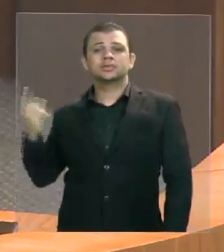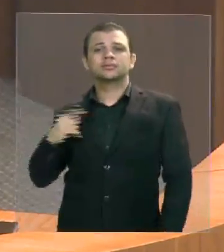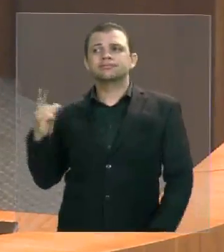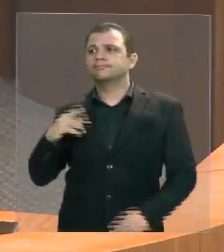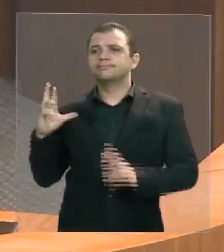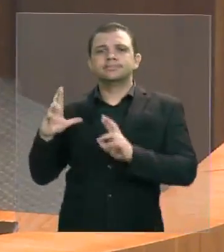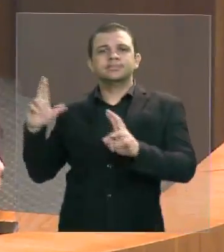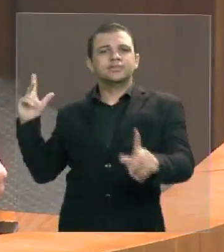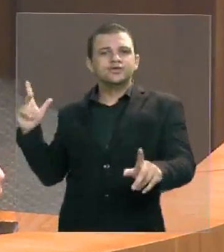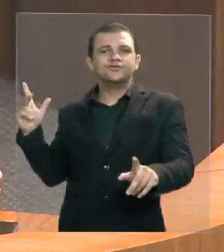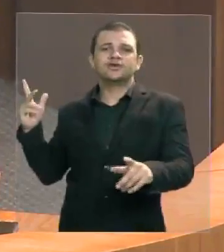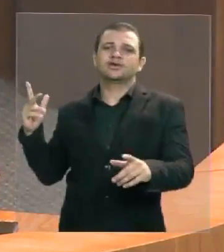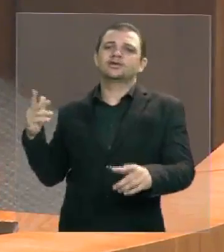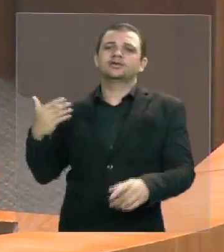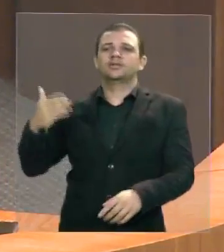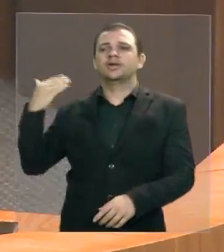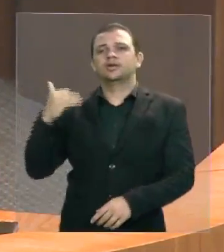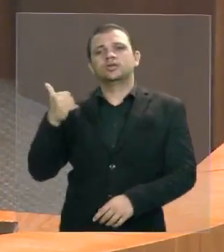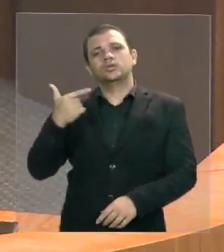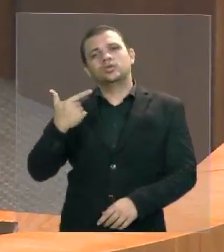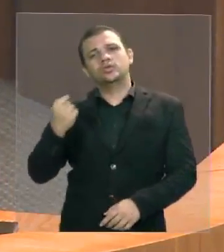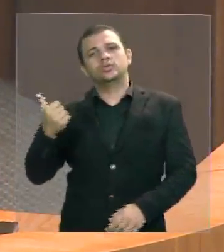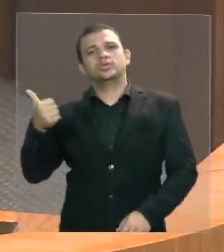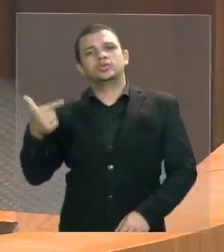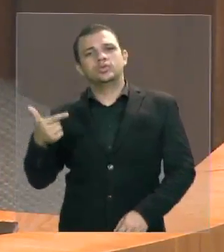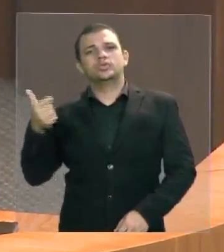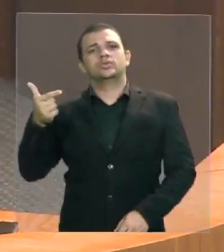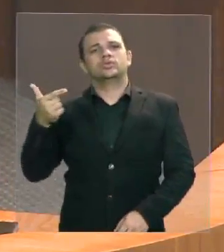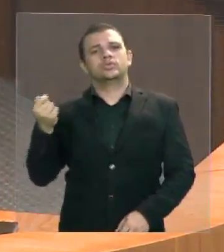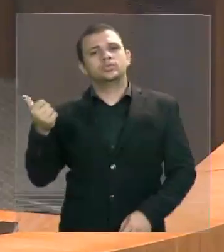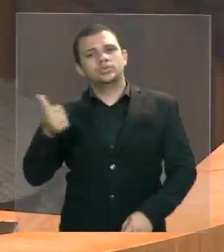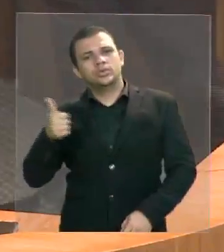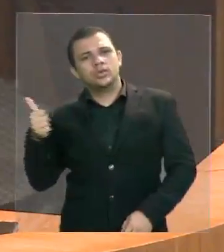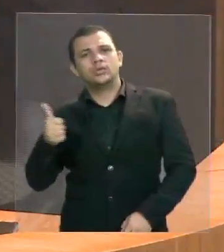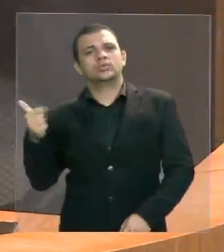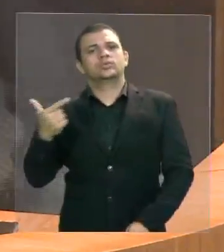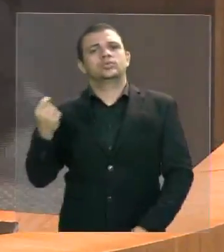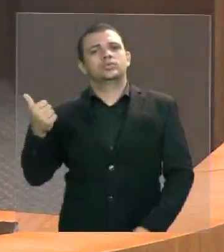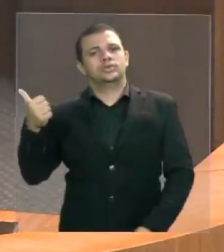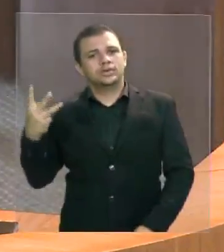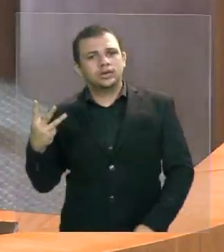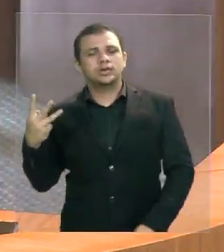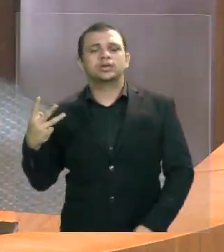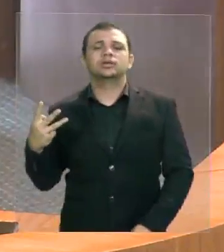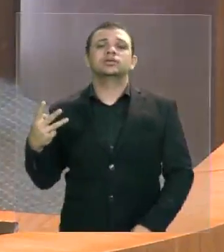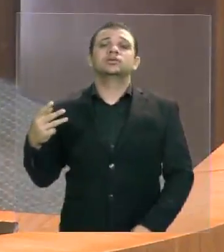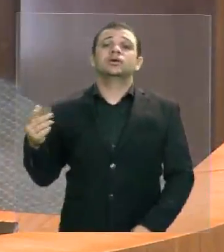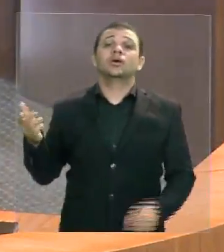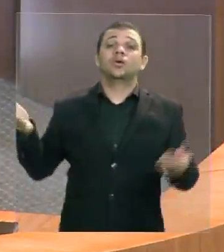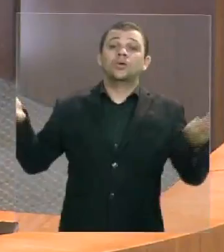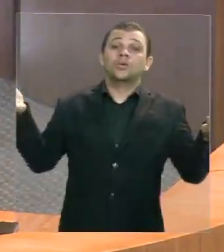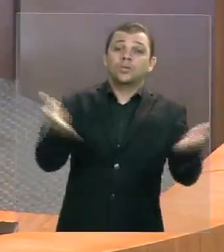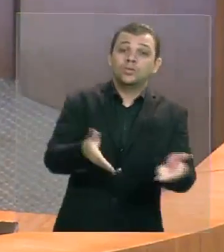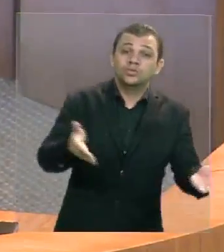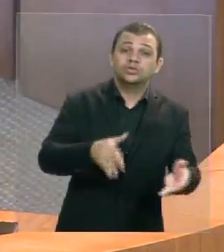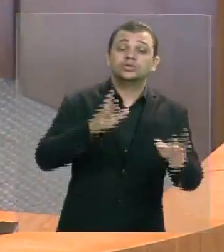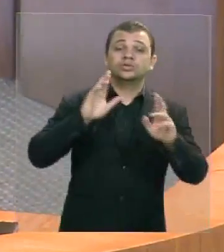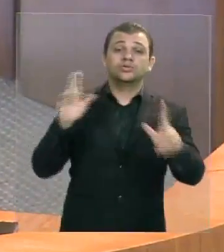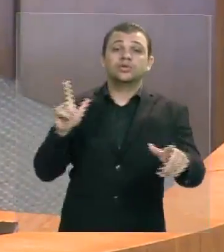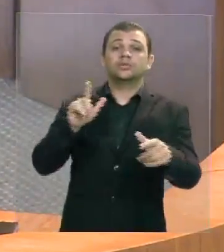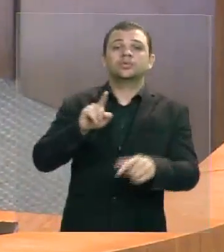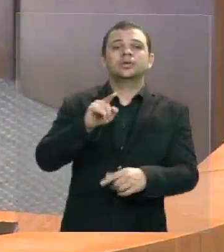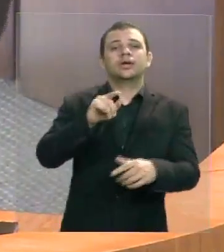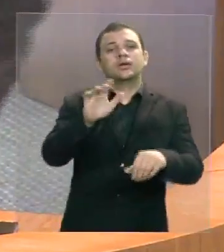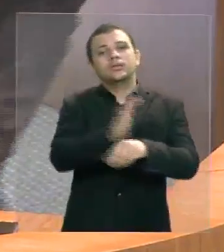2013, 2011 onde hoje a gente vê estados como Rio de Janeiro, Rio Grande do Sul tendo que parcelar salário e aqui no